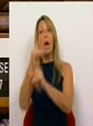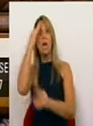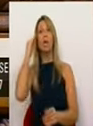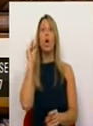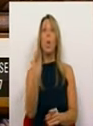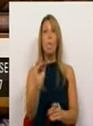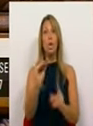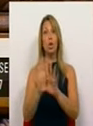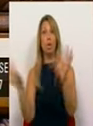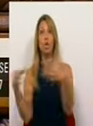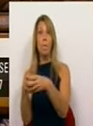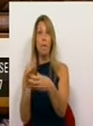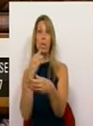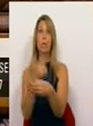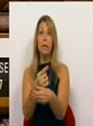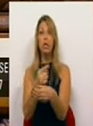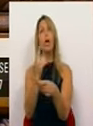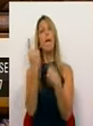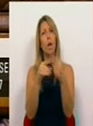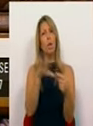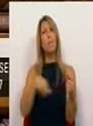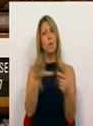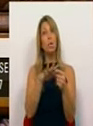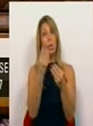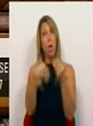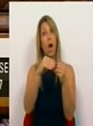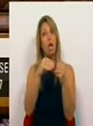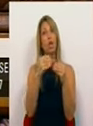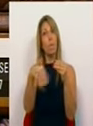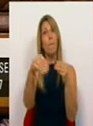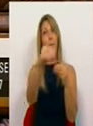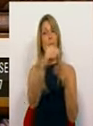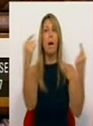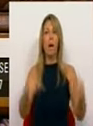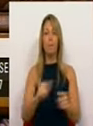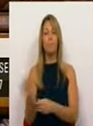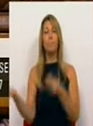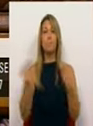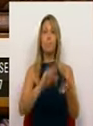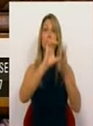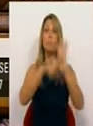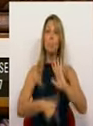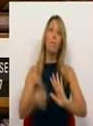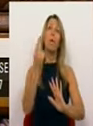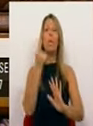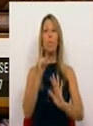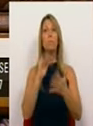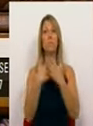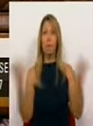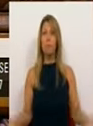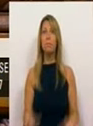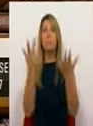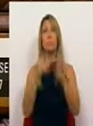em alguns casos, para além dessas recomendações. Apresentaremos um projeto no sentido de reforçar o estímulo ao